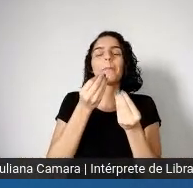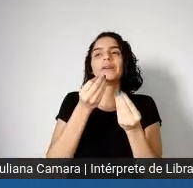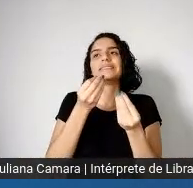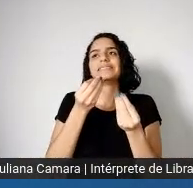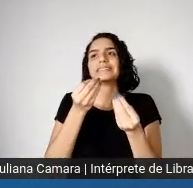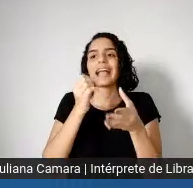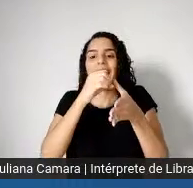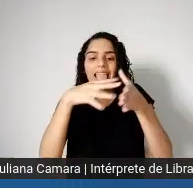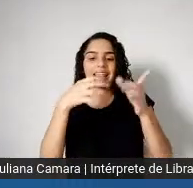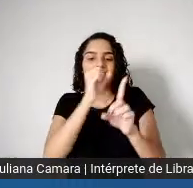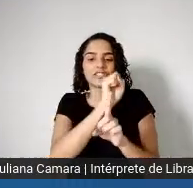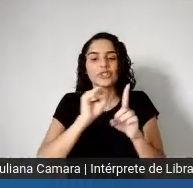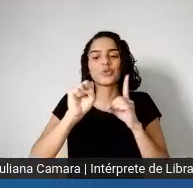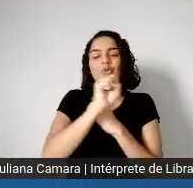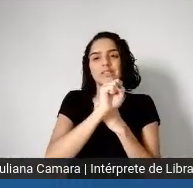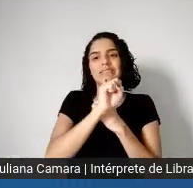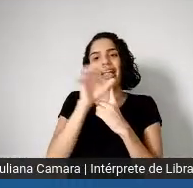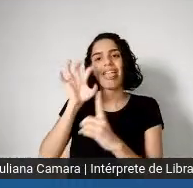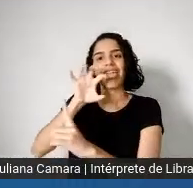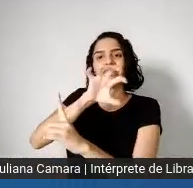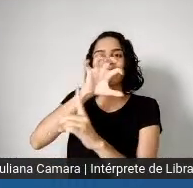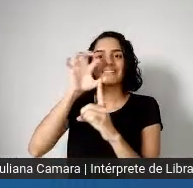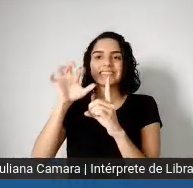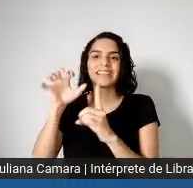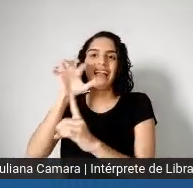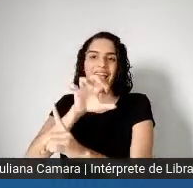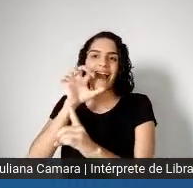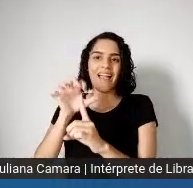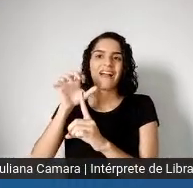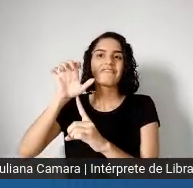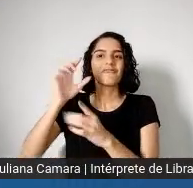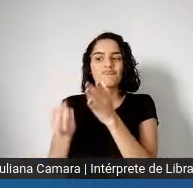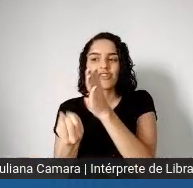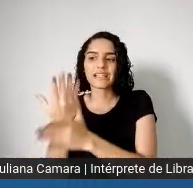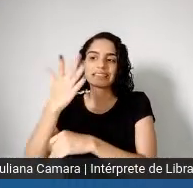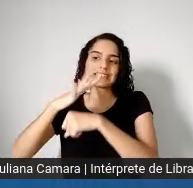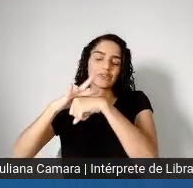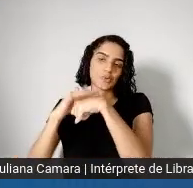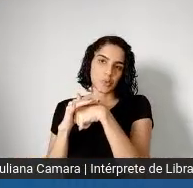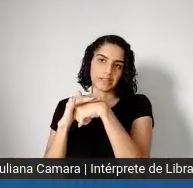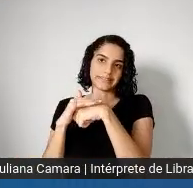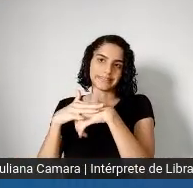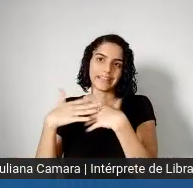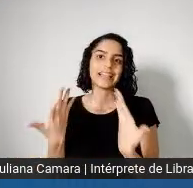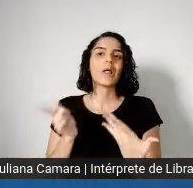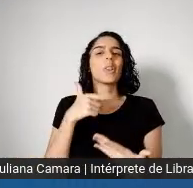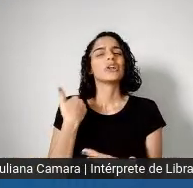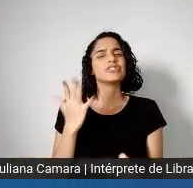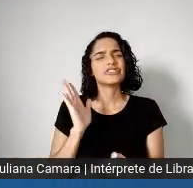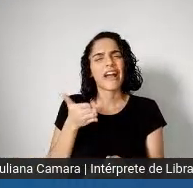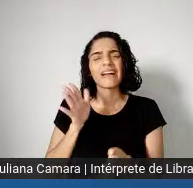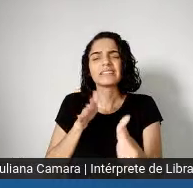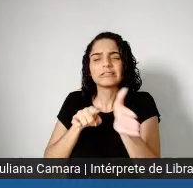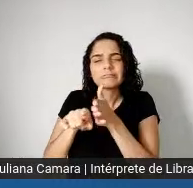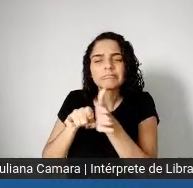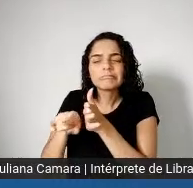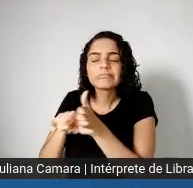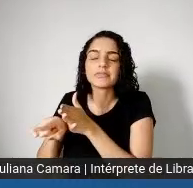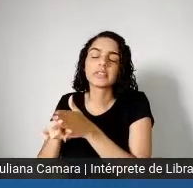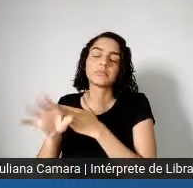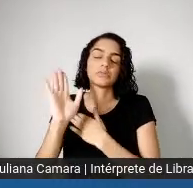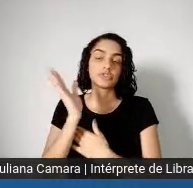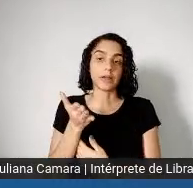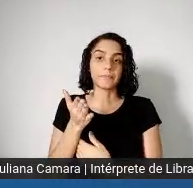em especial as desigualdades sociais, né, na origem dos processos de doença e, inclusive, dos processos epidêmicos, né, quer dizer,